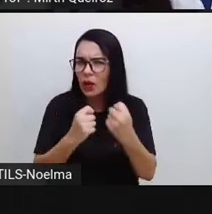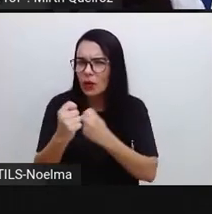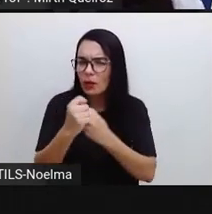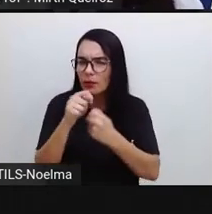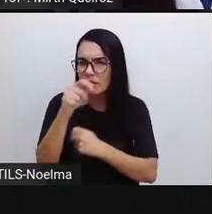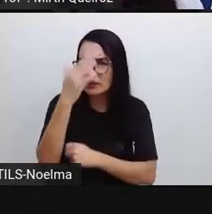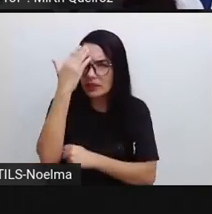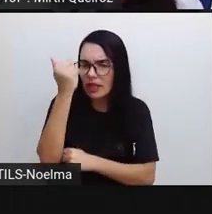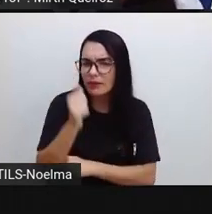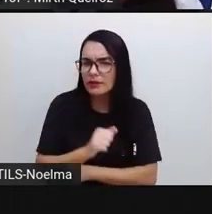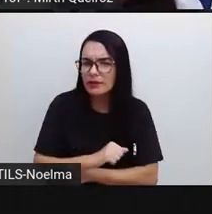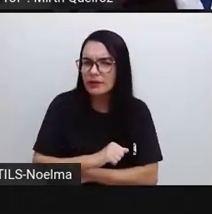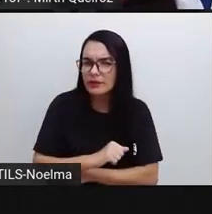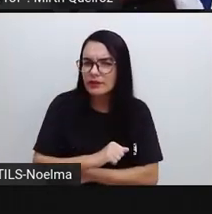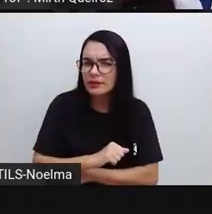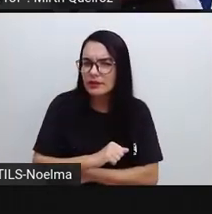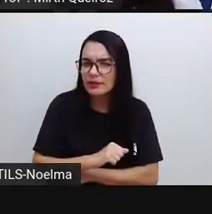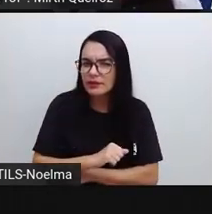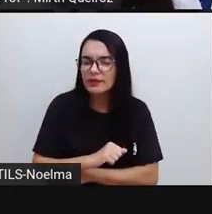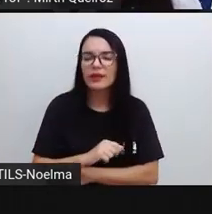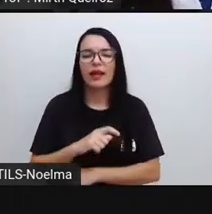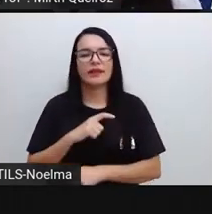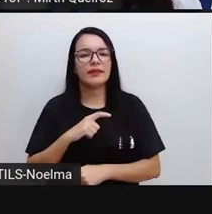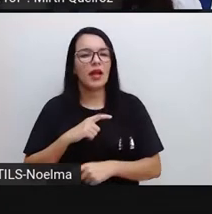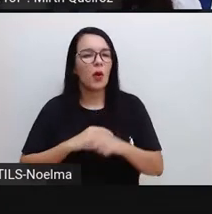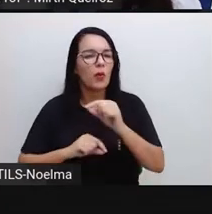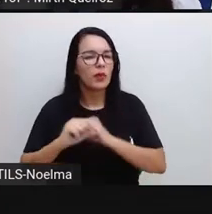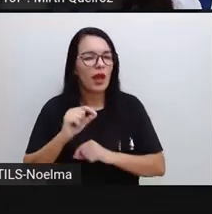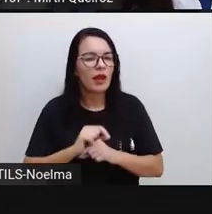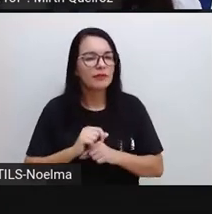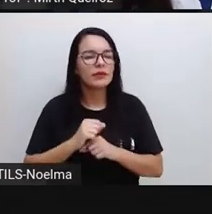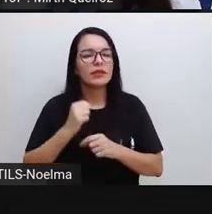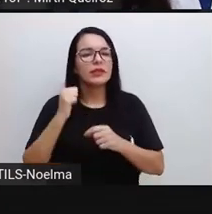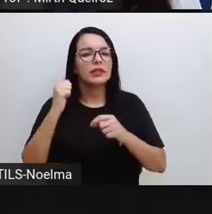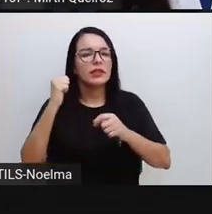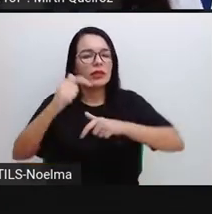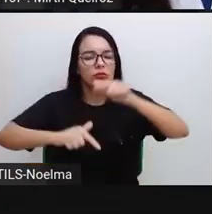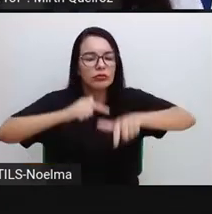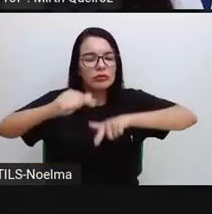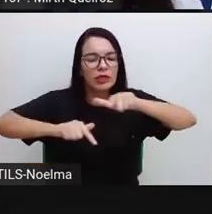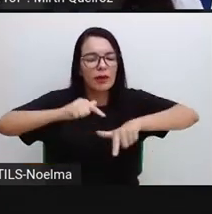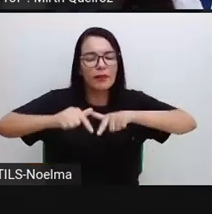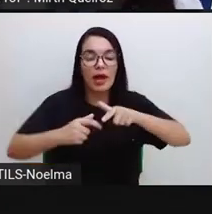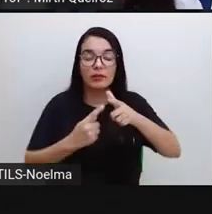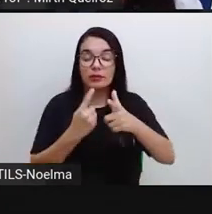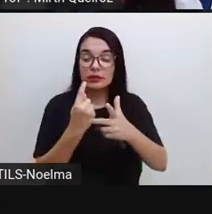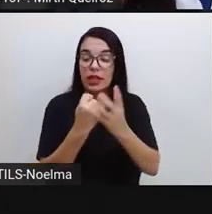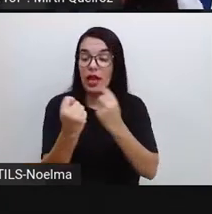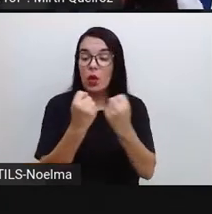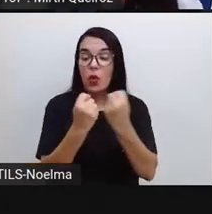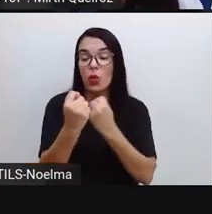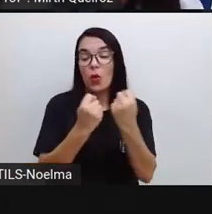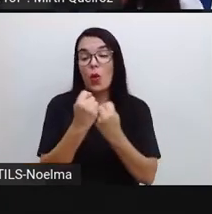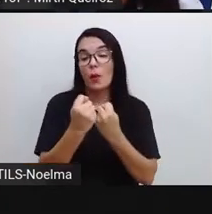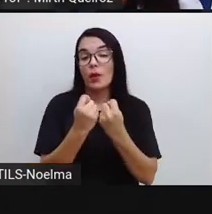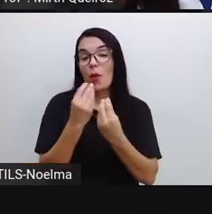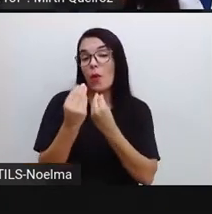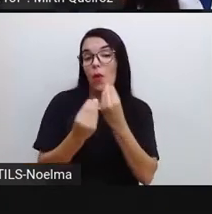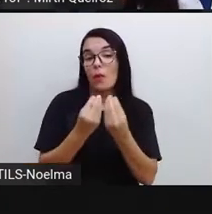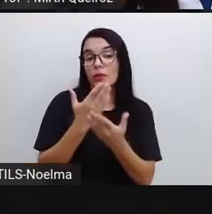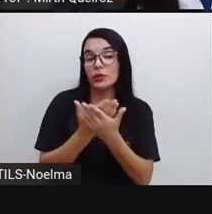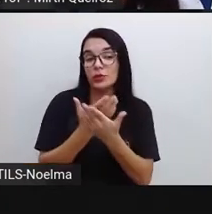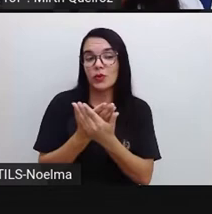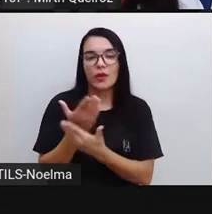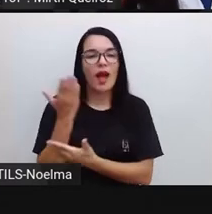sobre setores da economia, tem a ver com as atividades econômicas. Essas atividades econômicas que a gente estudou na